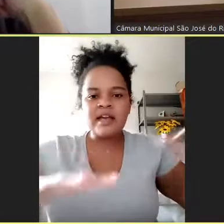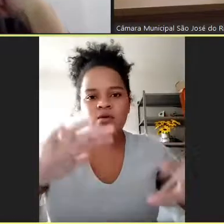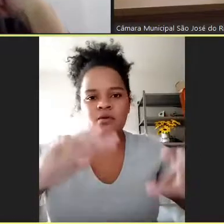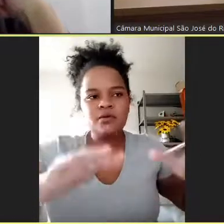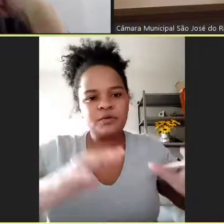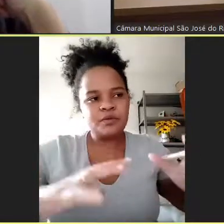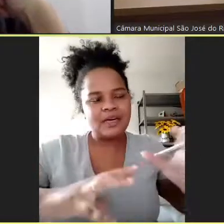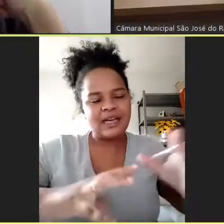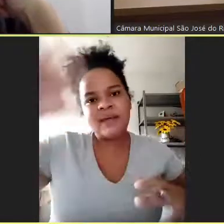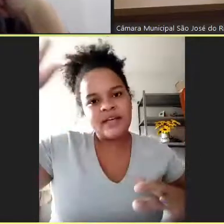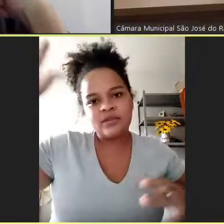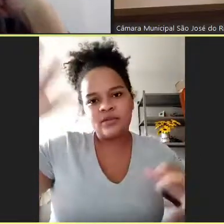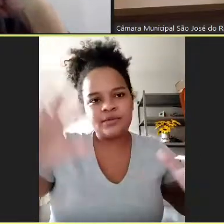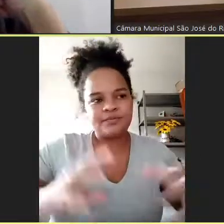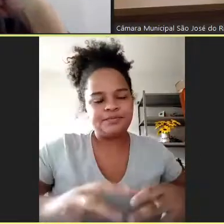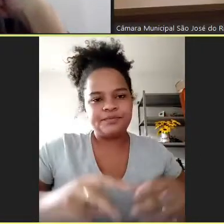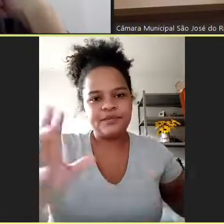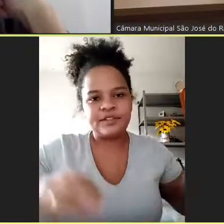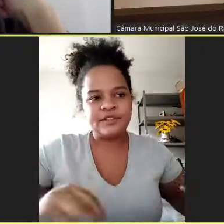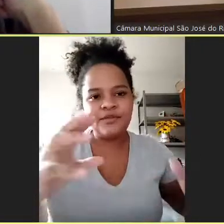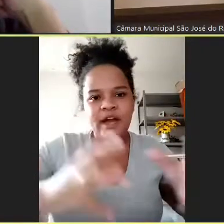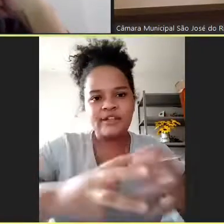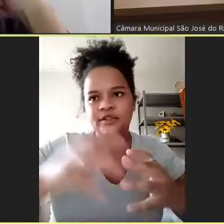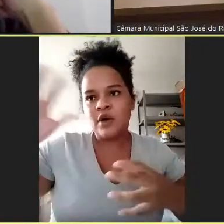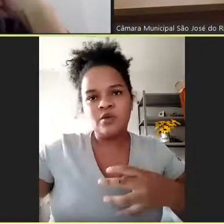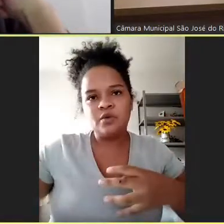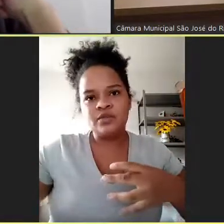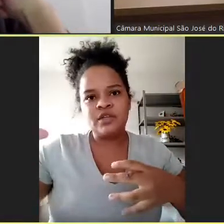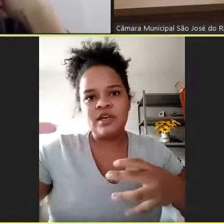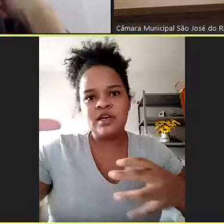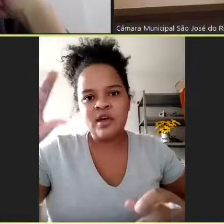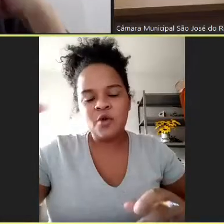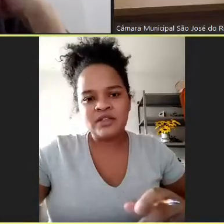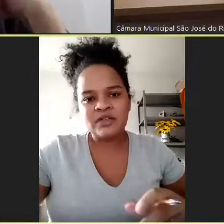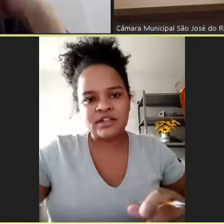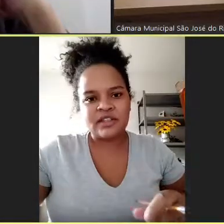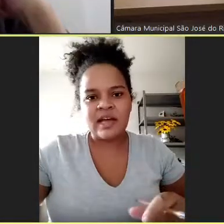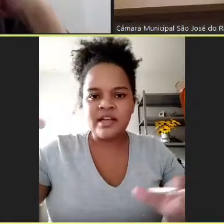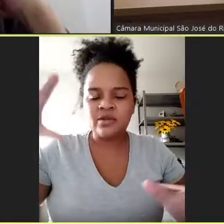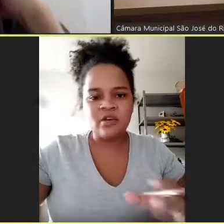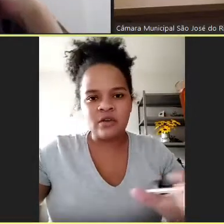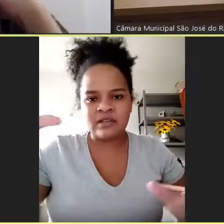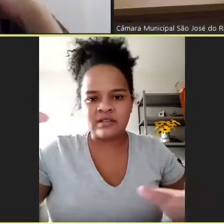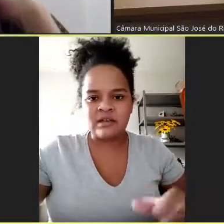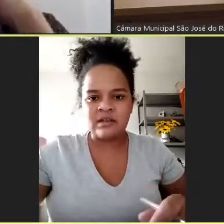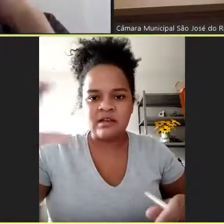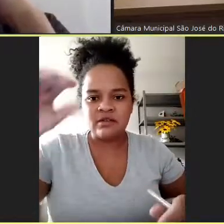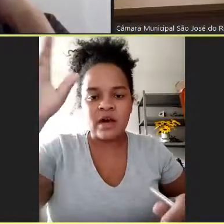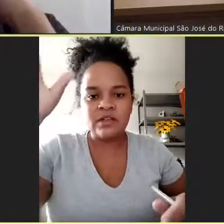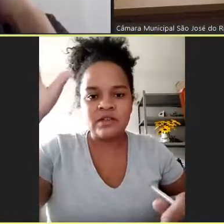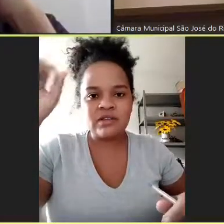tenha um crescimento, enfim, significativo em alguns, em algumas faixas etárias do que outras, assim.